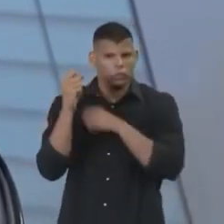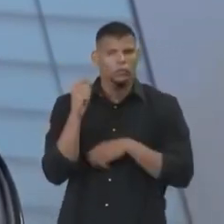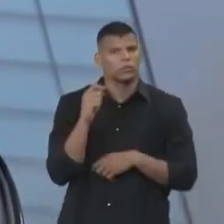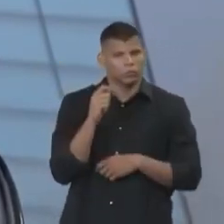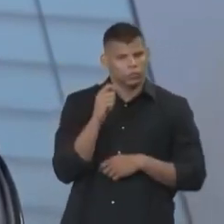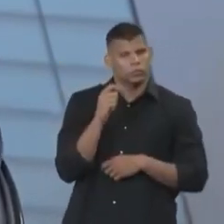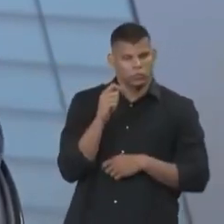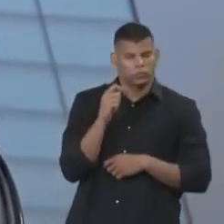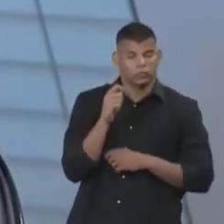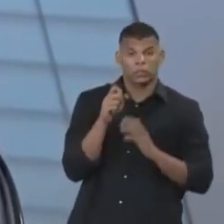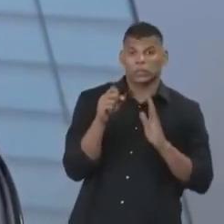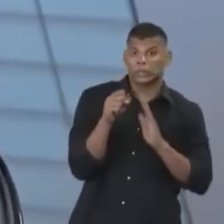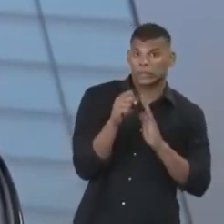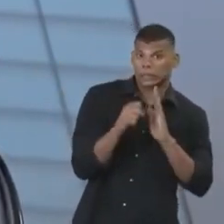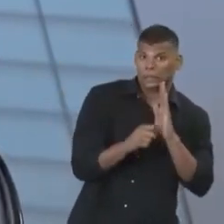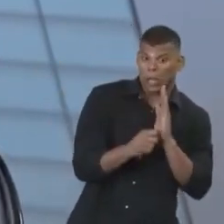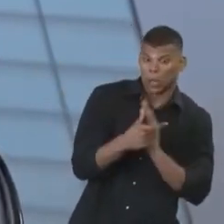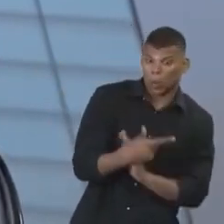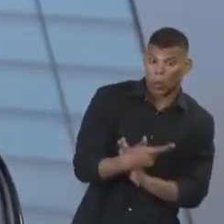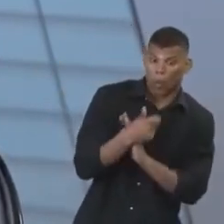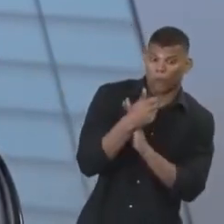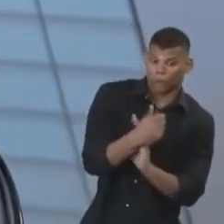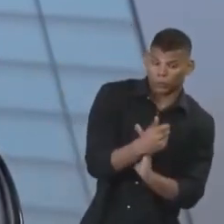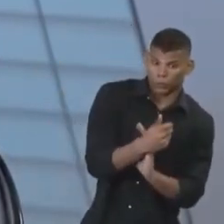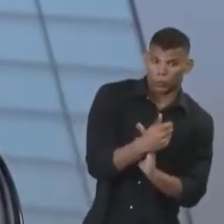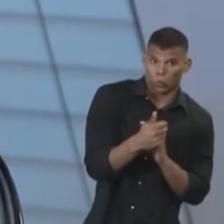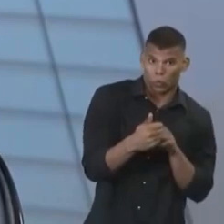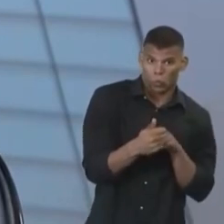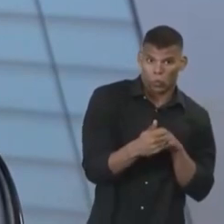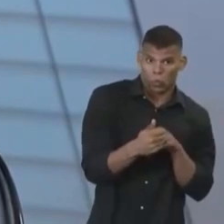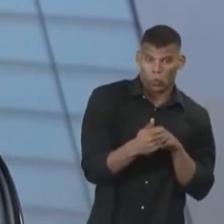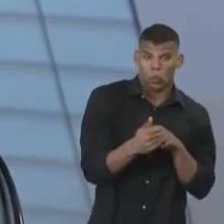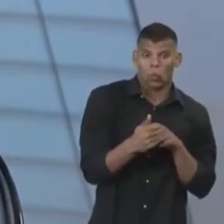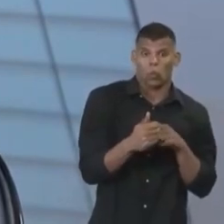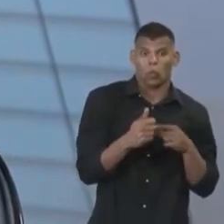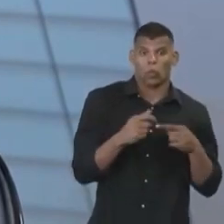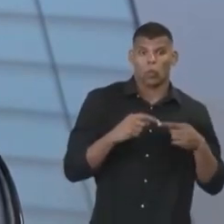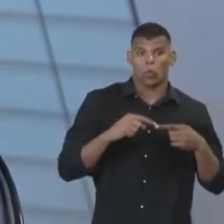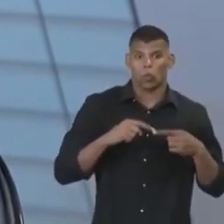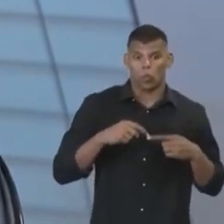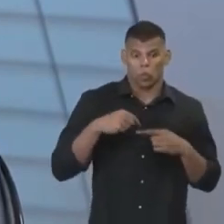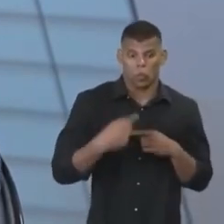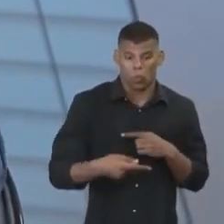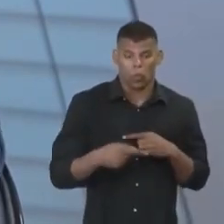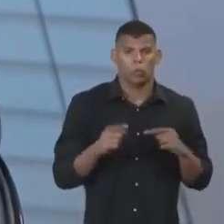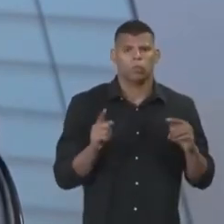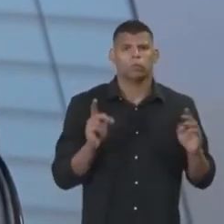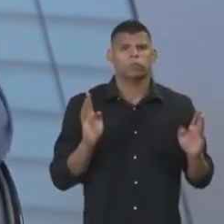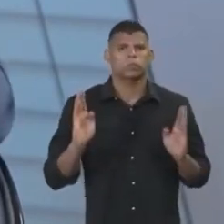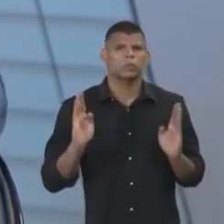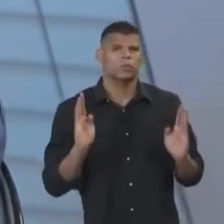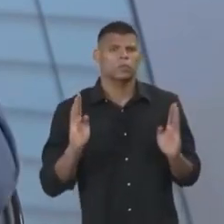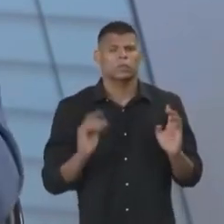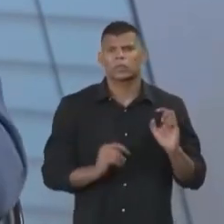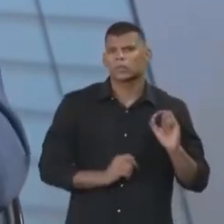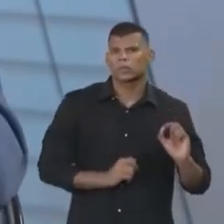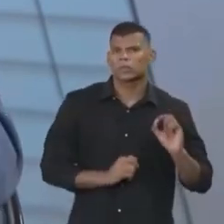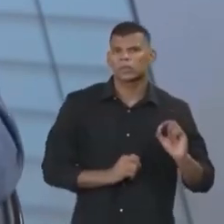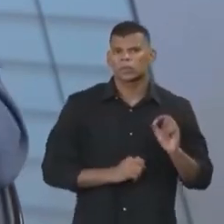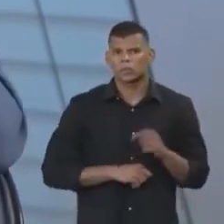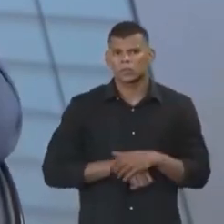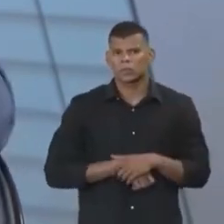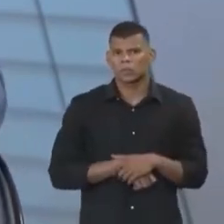conseguinte, um certo desrespeito ao meio ambiente. O século XXI entra com o século